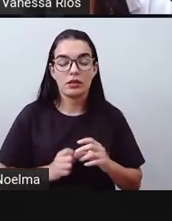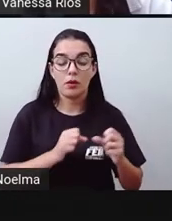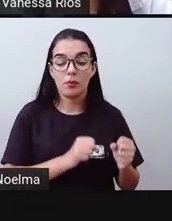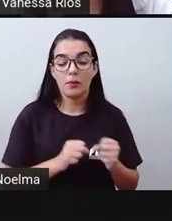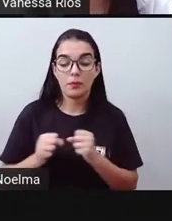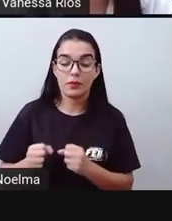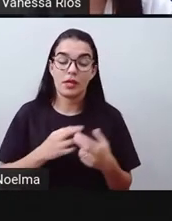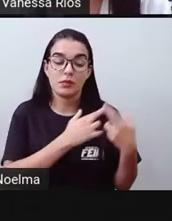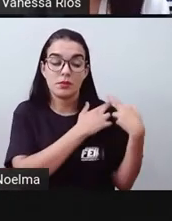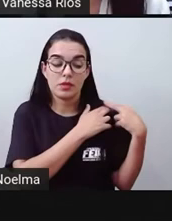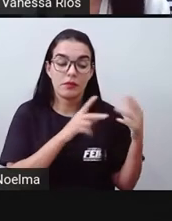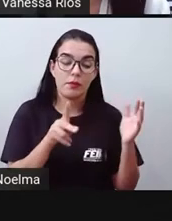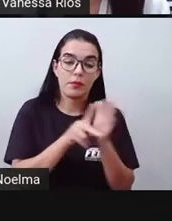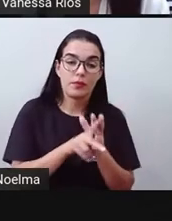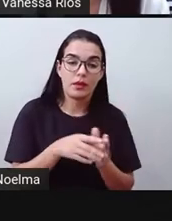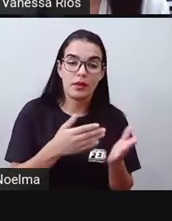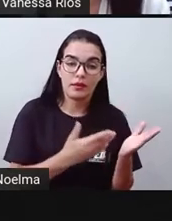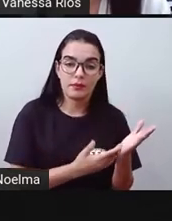responsável por elas.